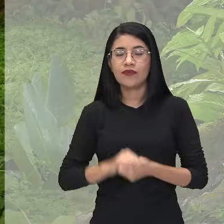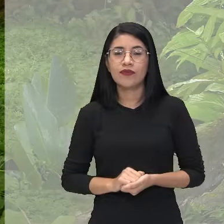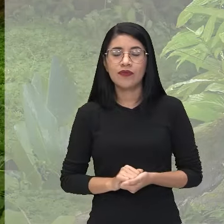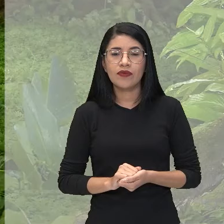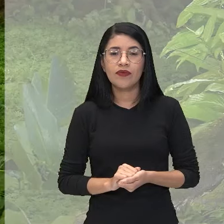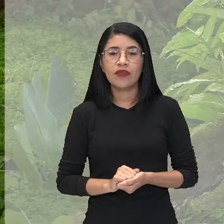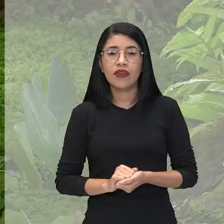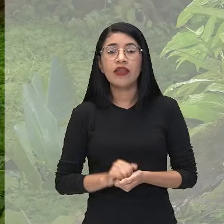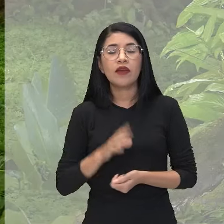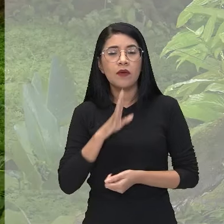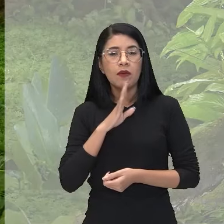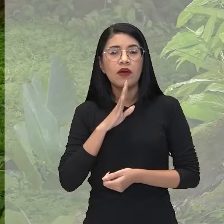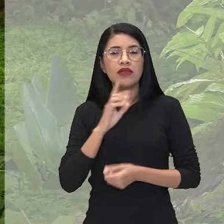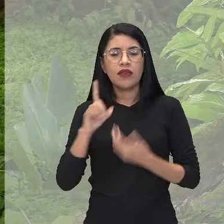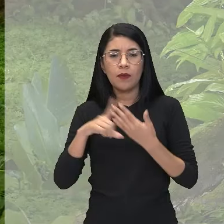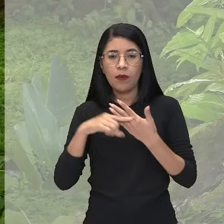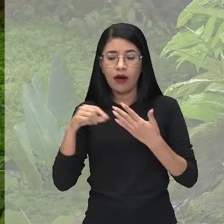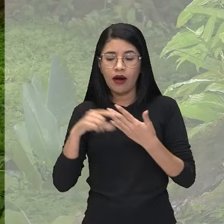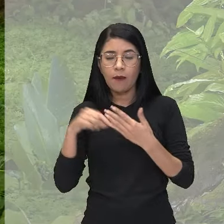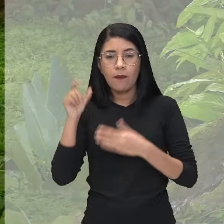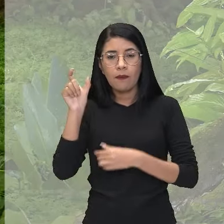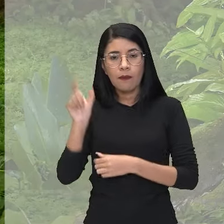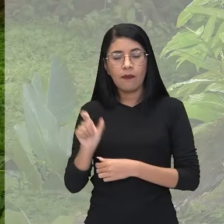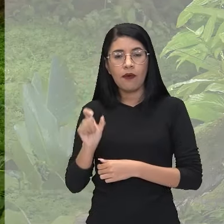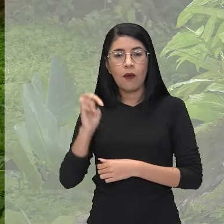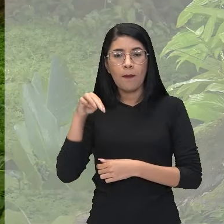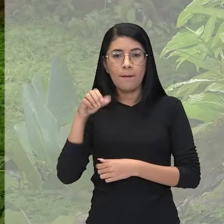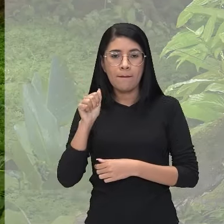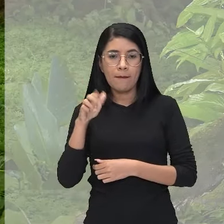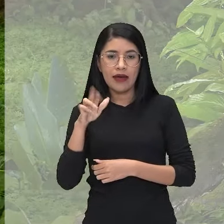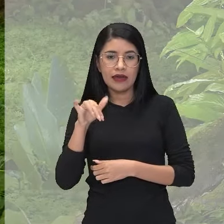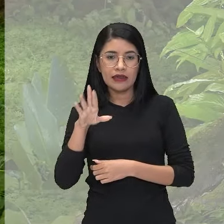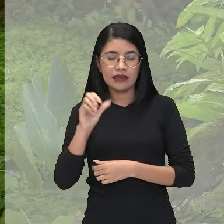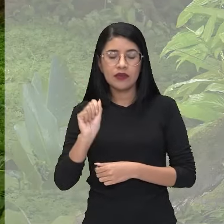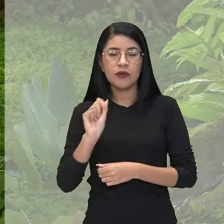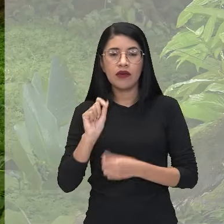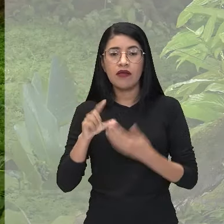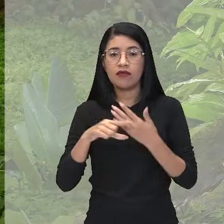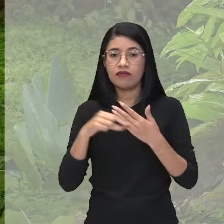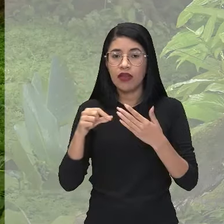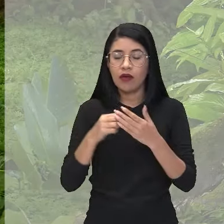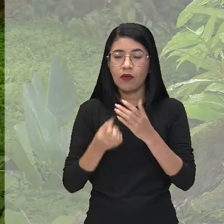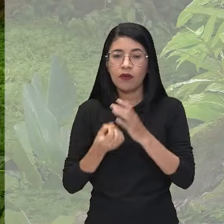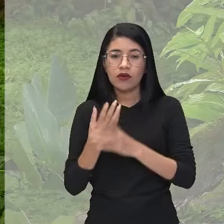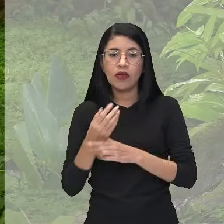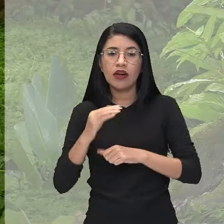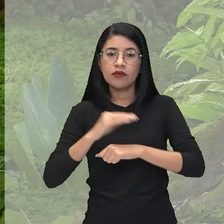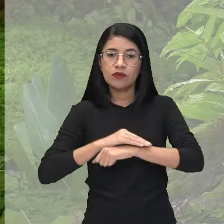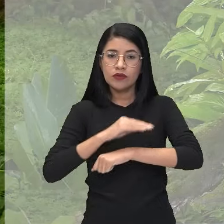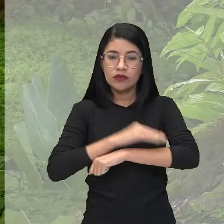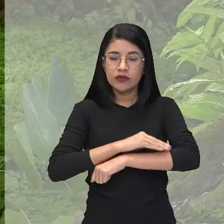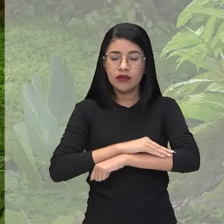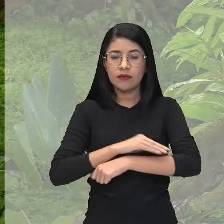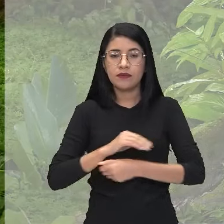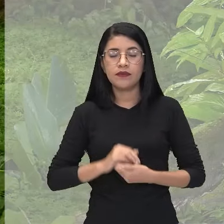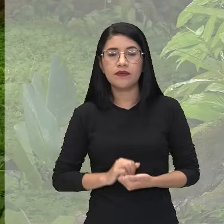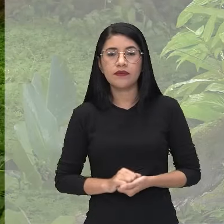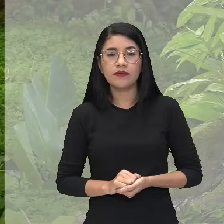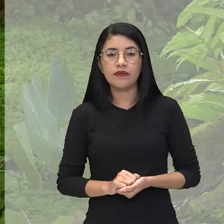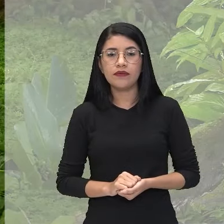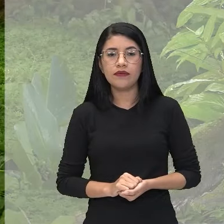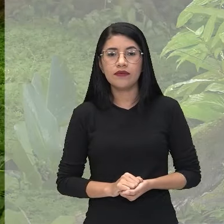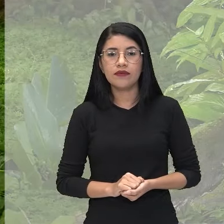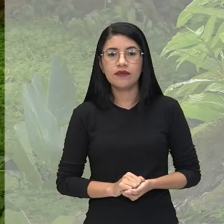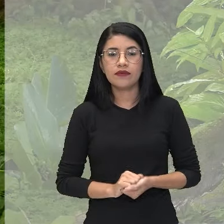Então, conhecemos aqui o nosso querido Márcio Souza, que é o autor da história ali do nosso sapo tarô bequi.